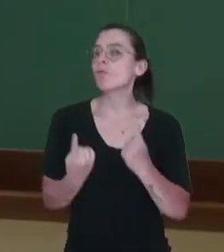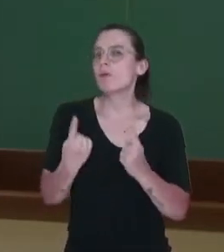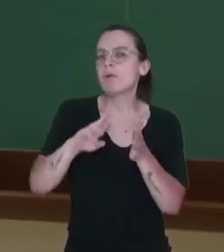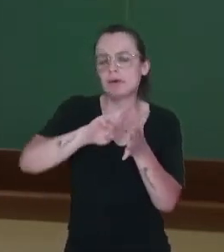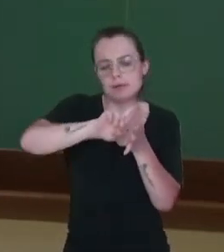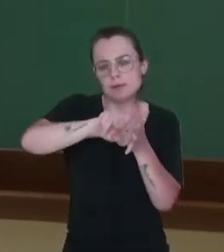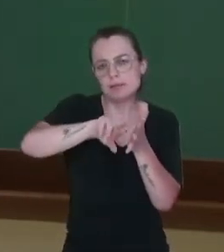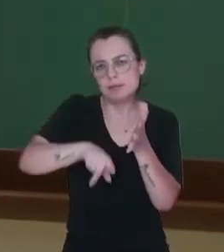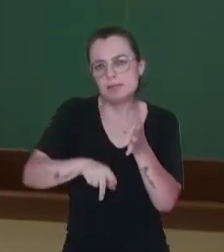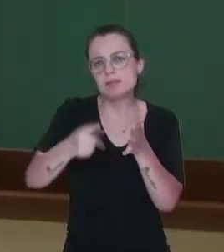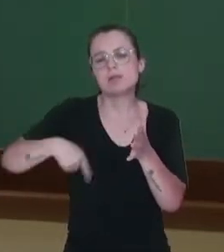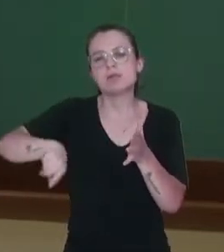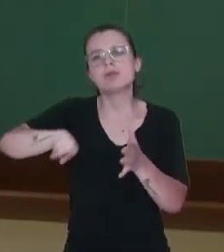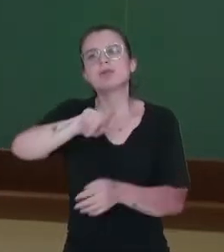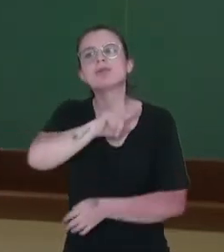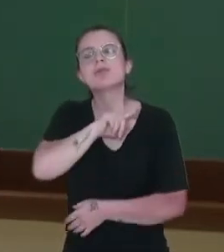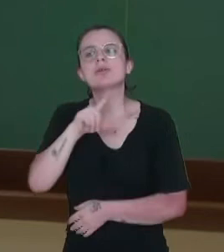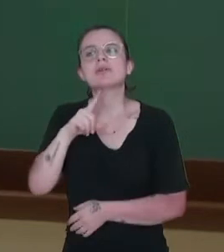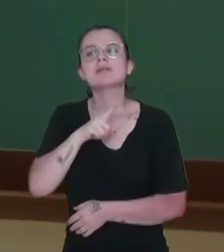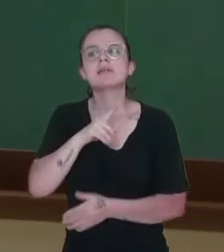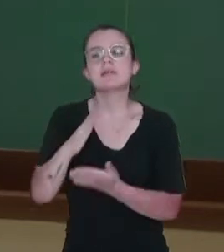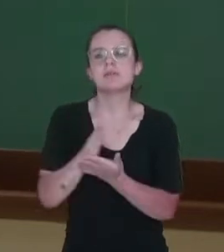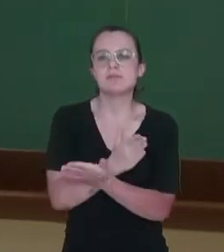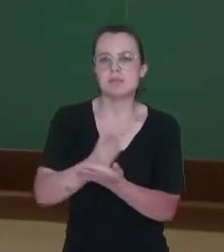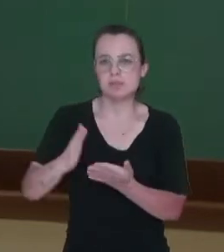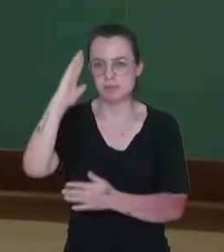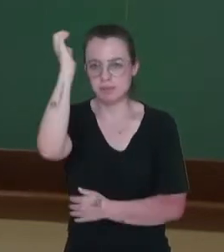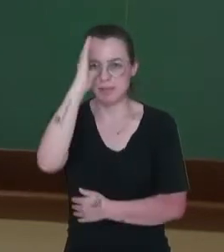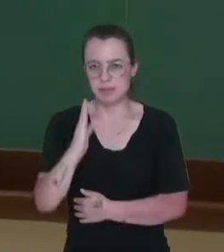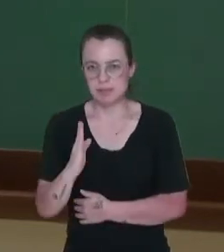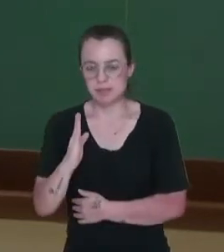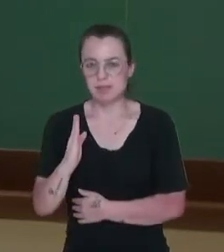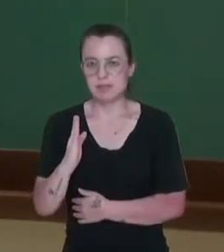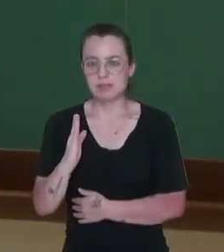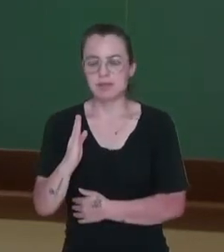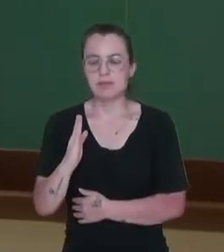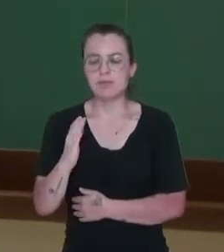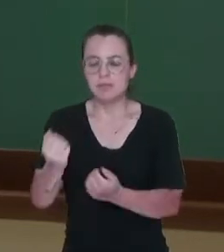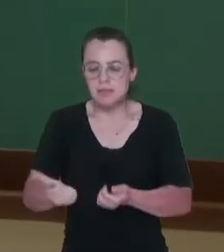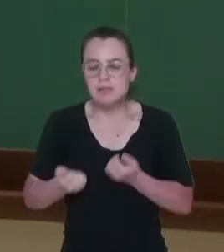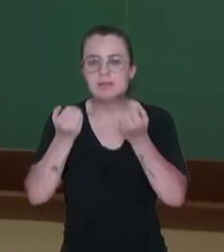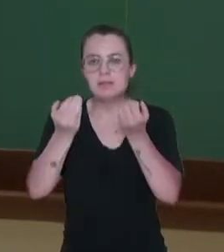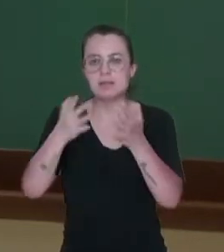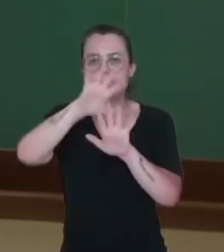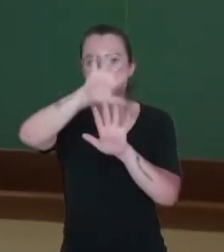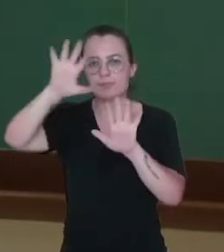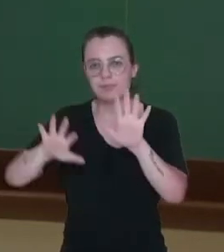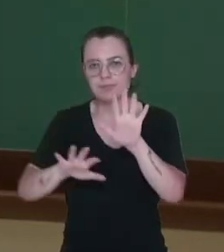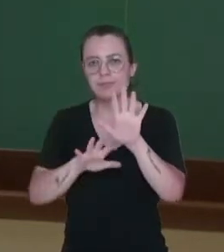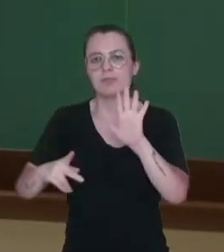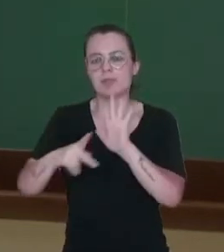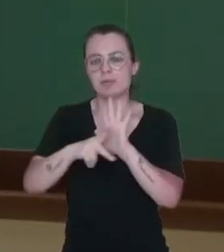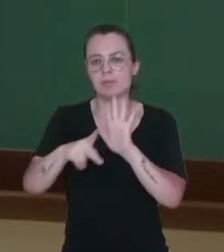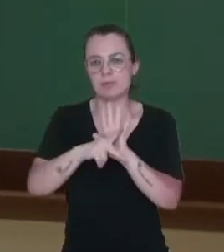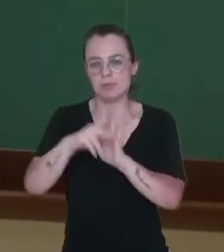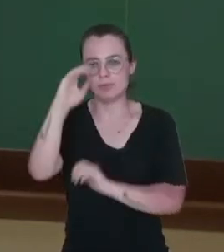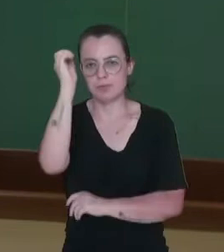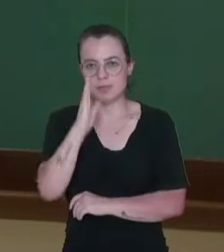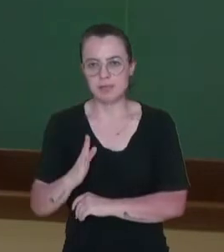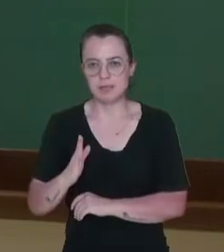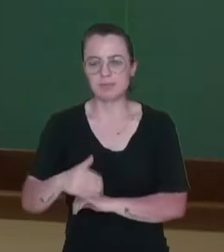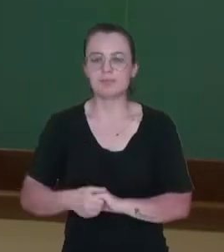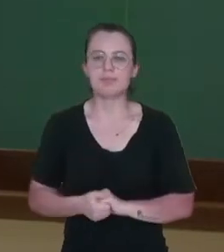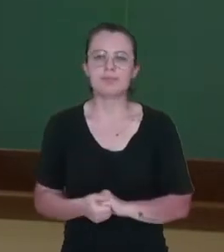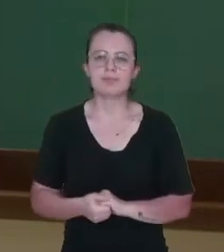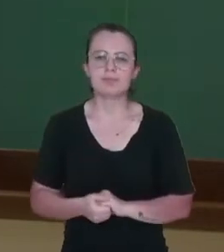consideramos para dividir o Brasil, para regionalizar o território brasileiro? E se a gente